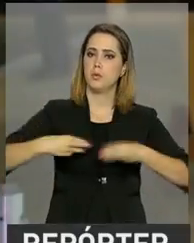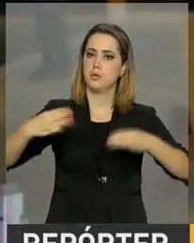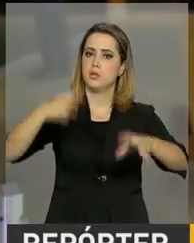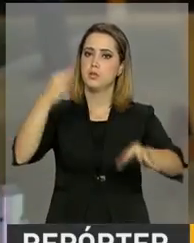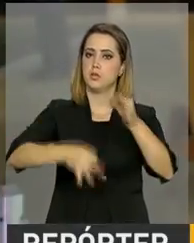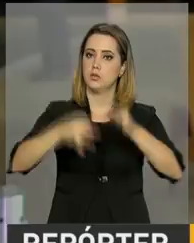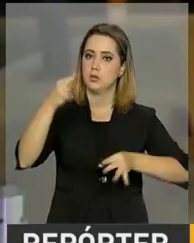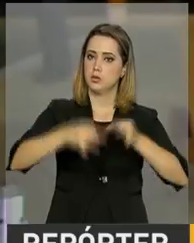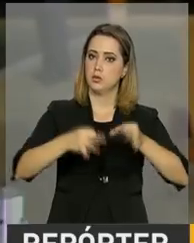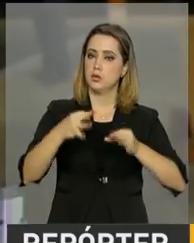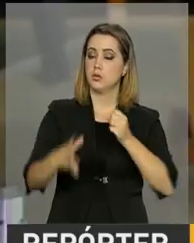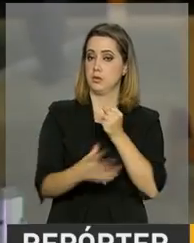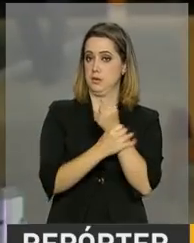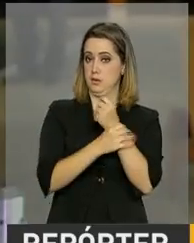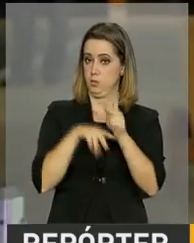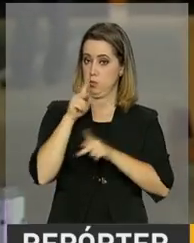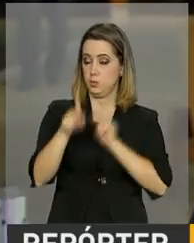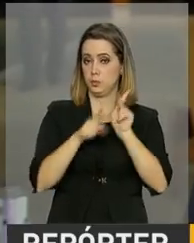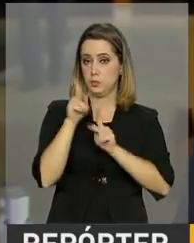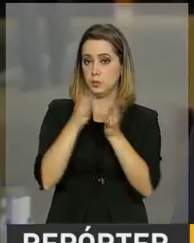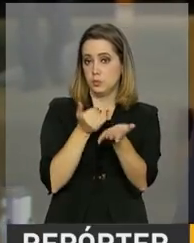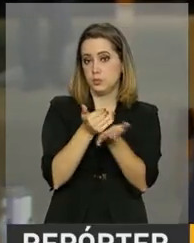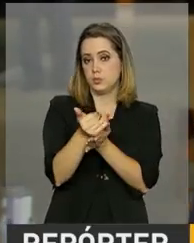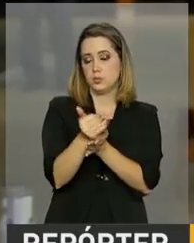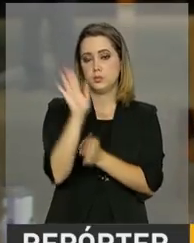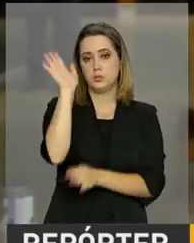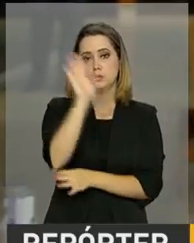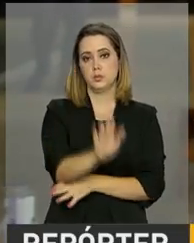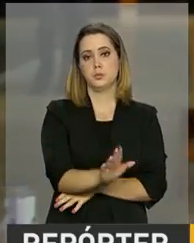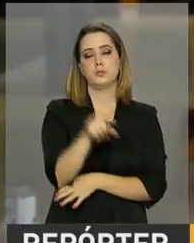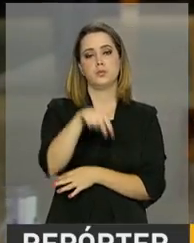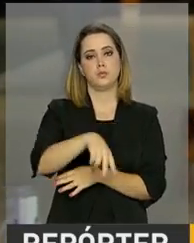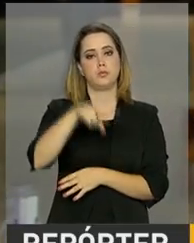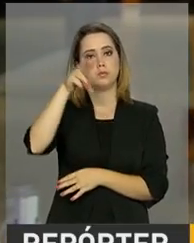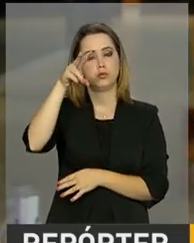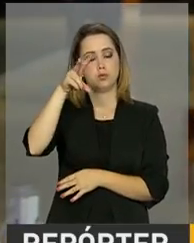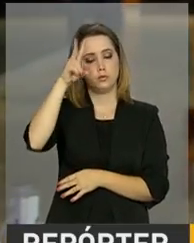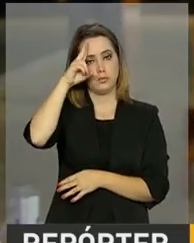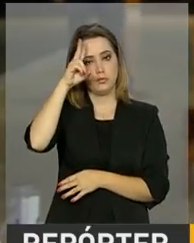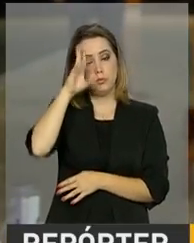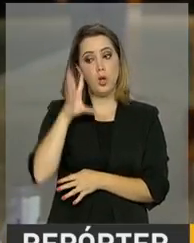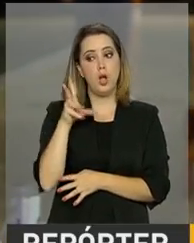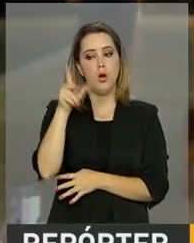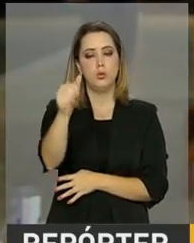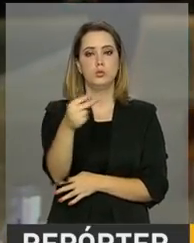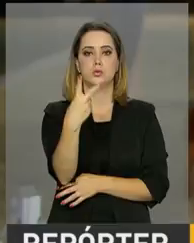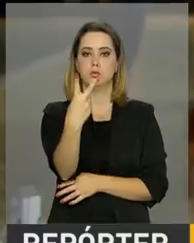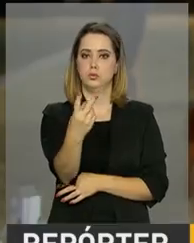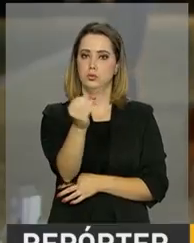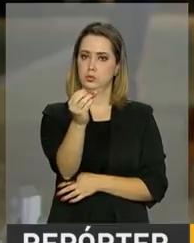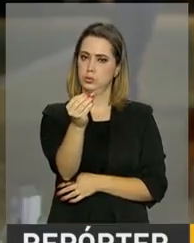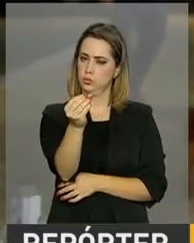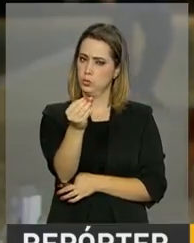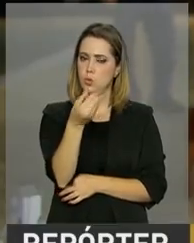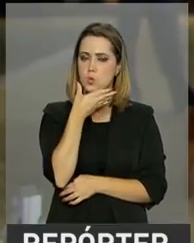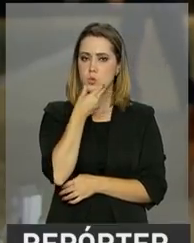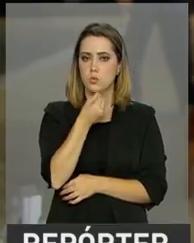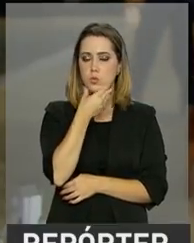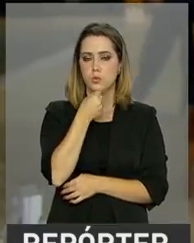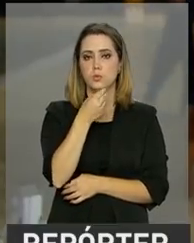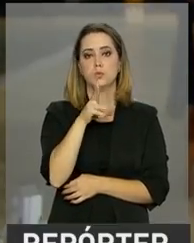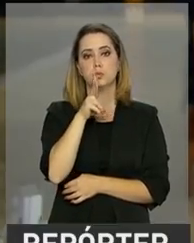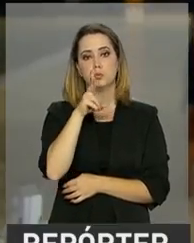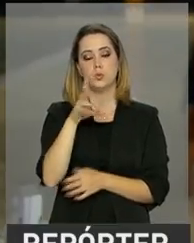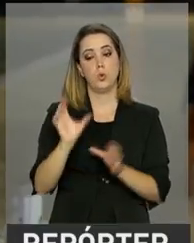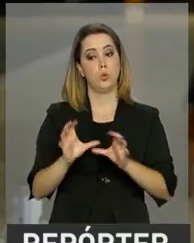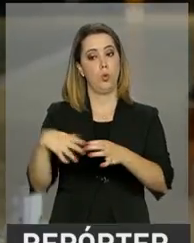Justiça e Segurança Pública no começo da tarde desta segunda-feira. Ao todo, 200 homens da Força Nacional de